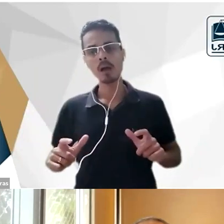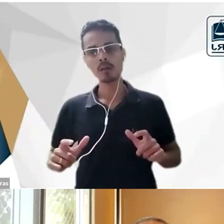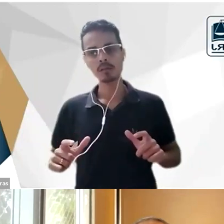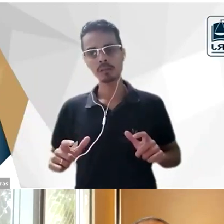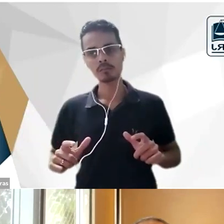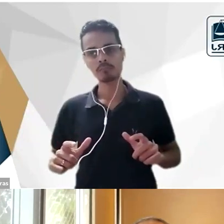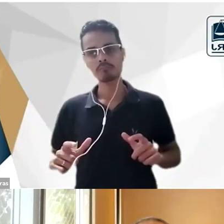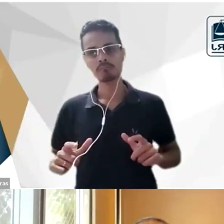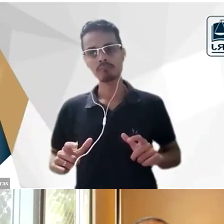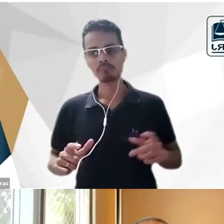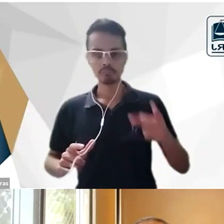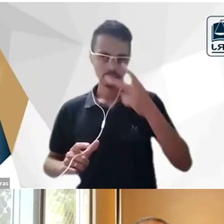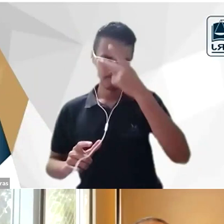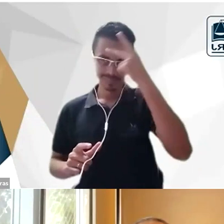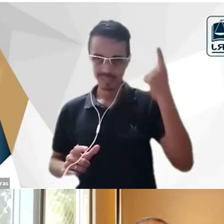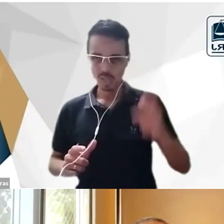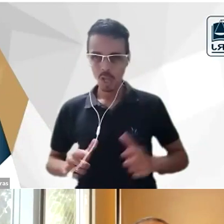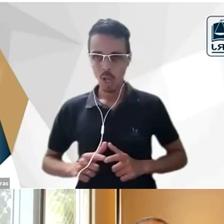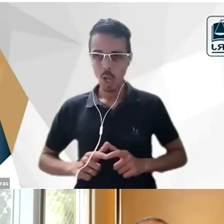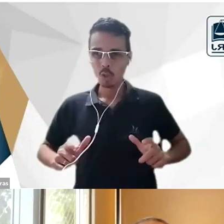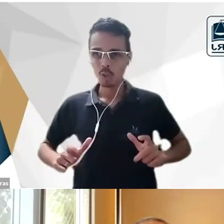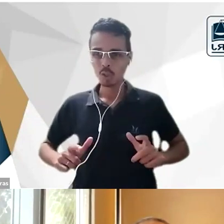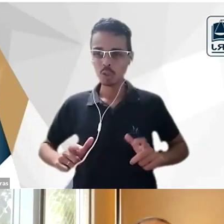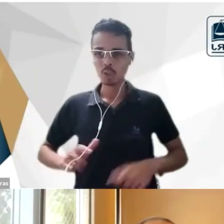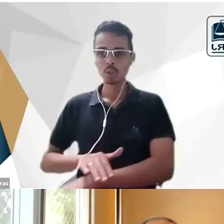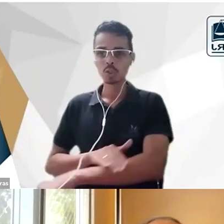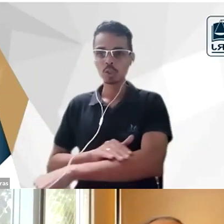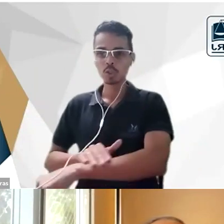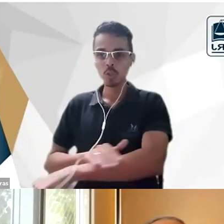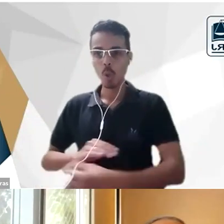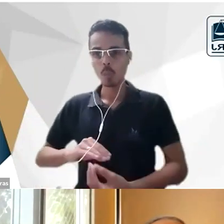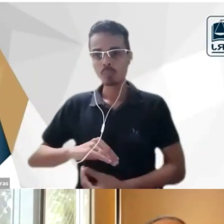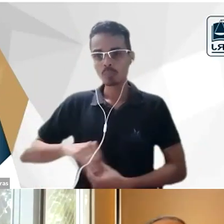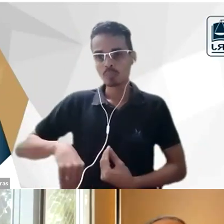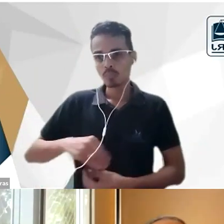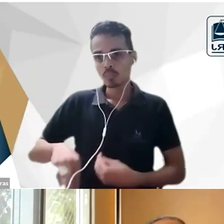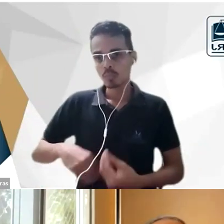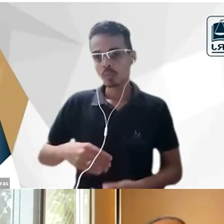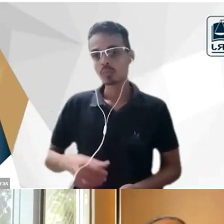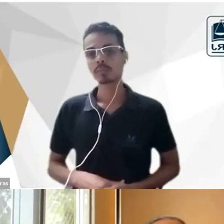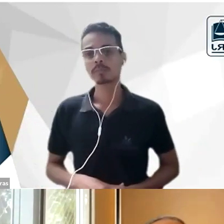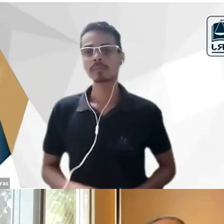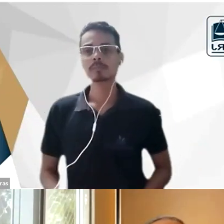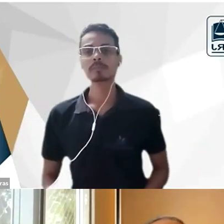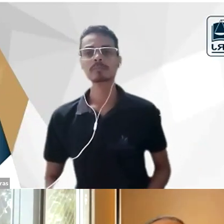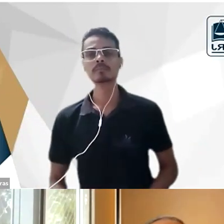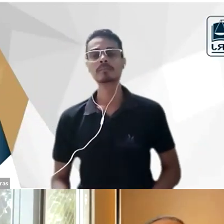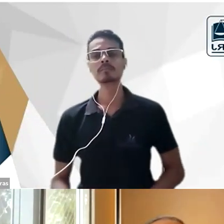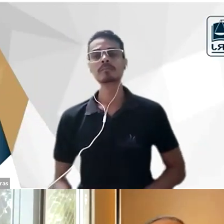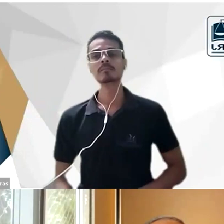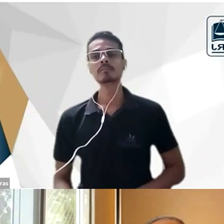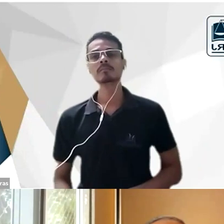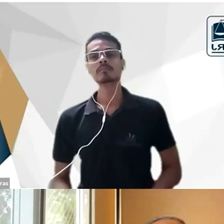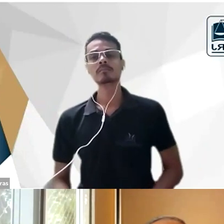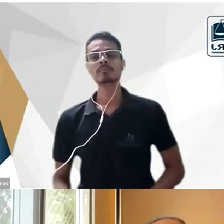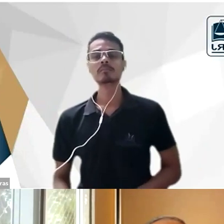de pessoas mestiças mas e que poderiam ter